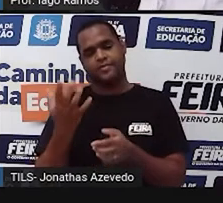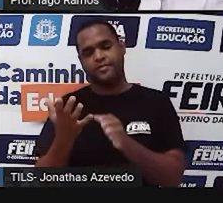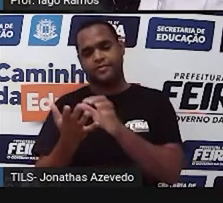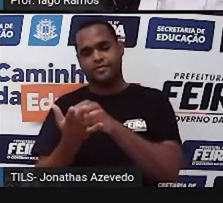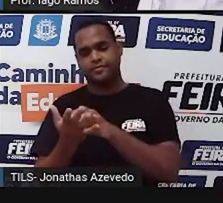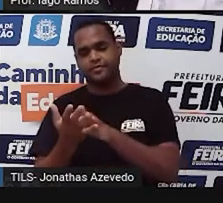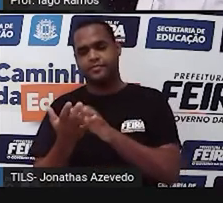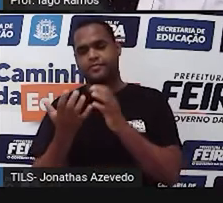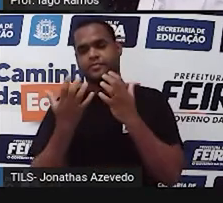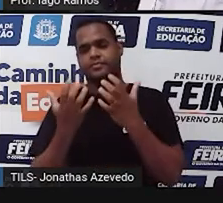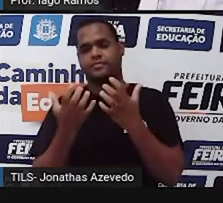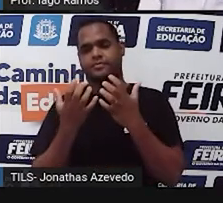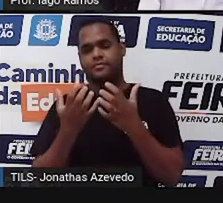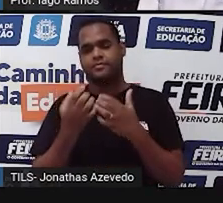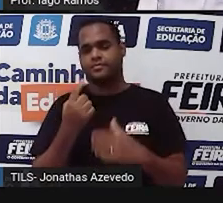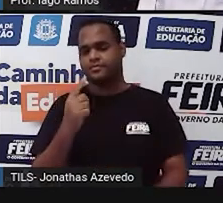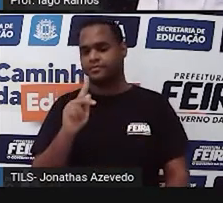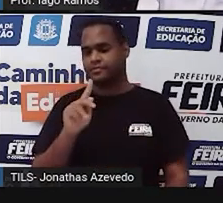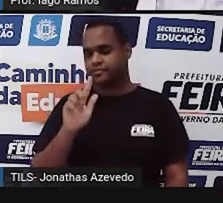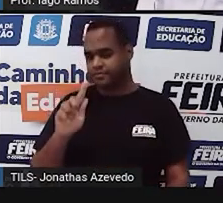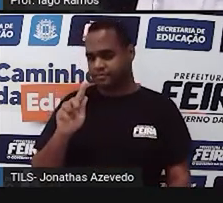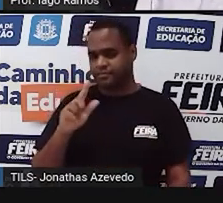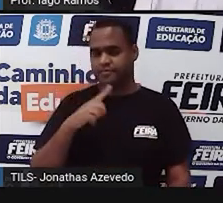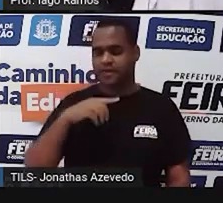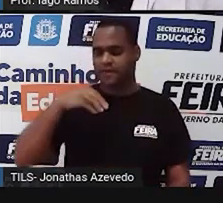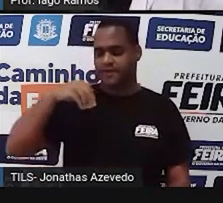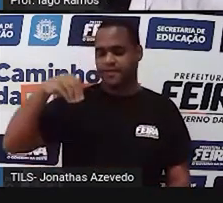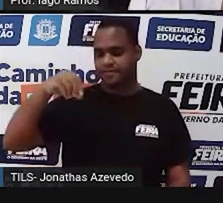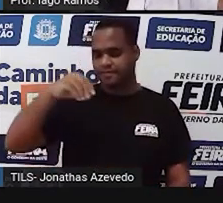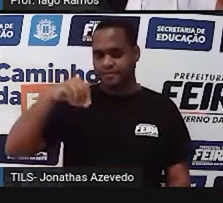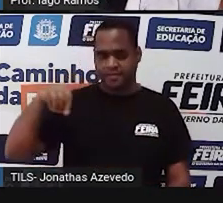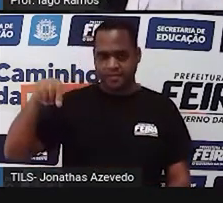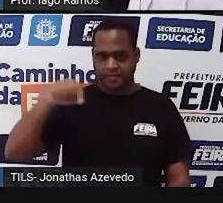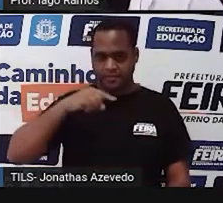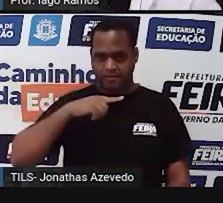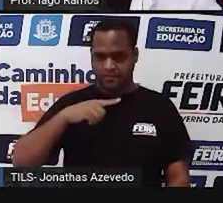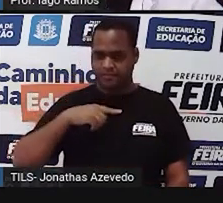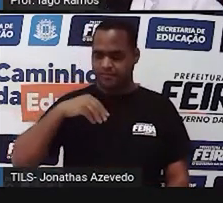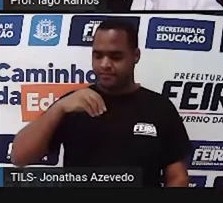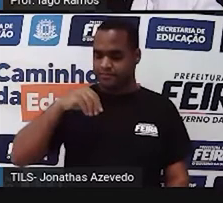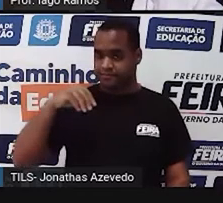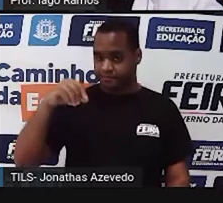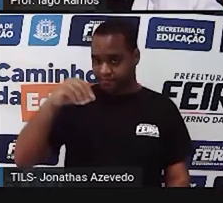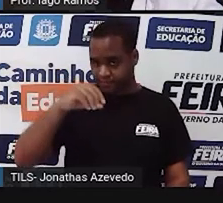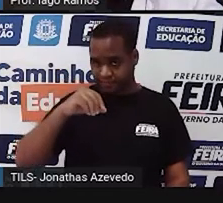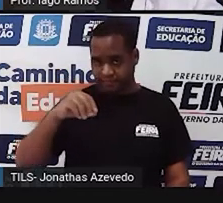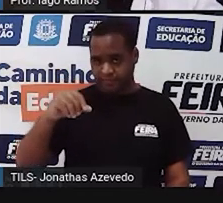quero medir um quilo de farinha. Então eu vou jogando farinha nesse prato